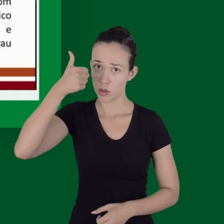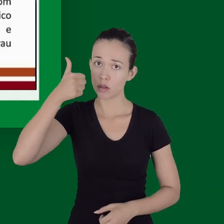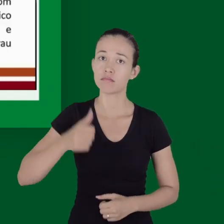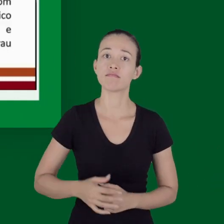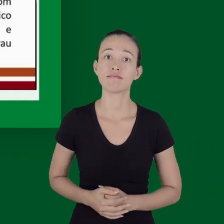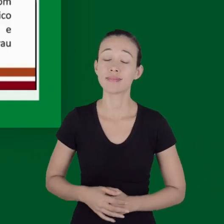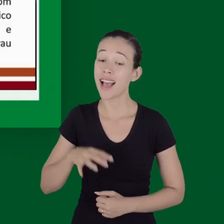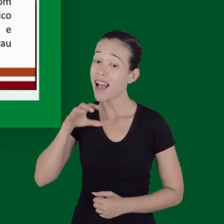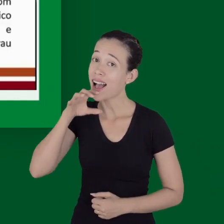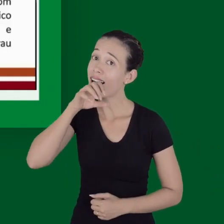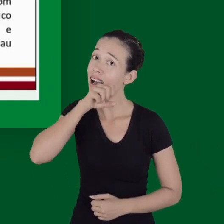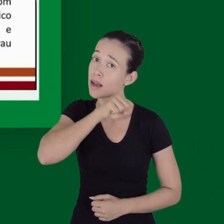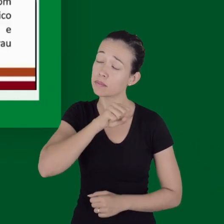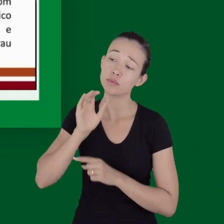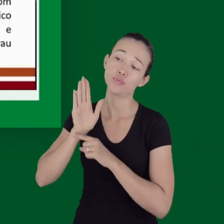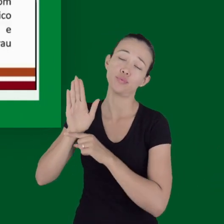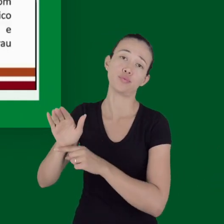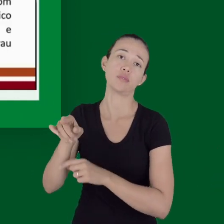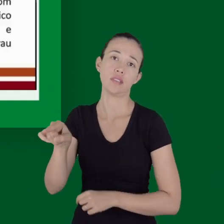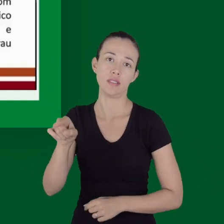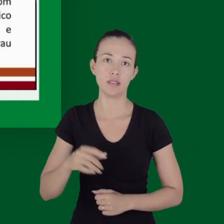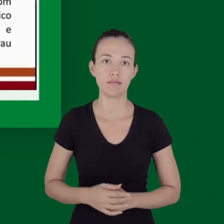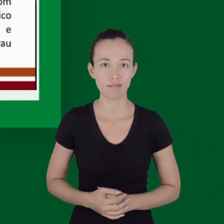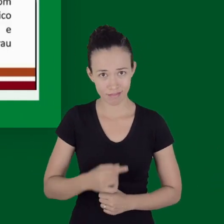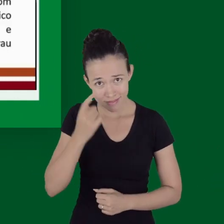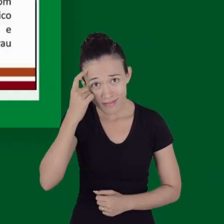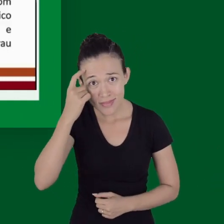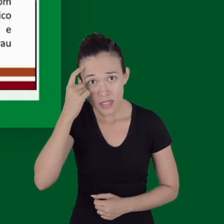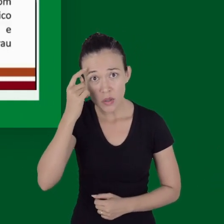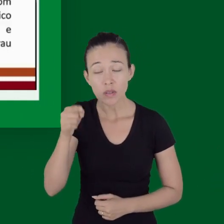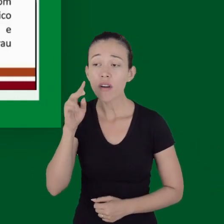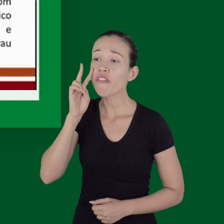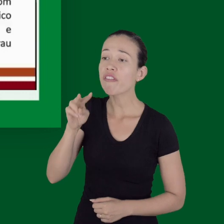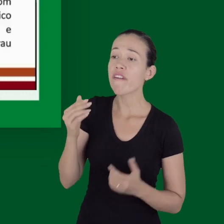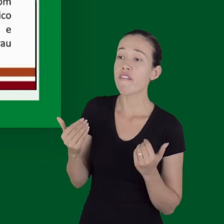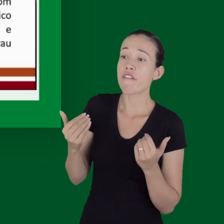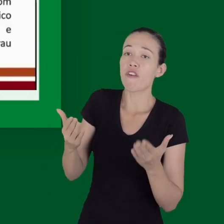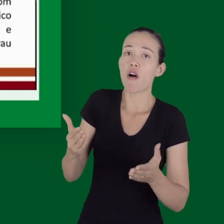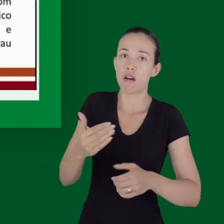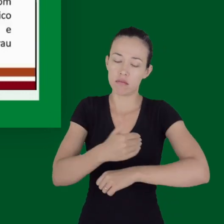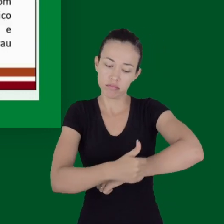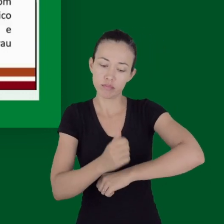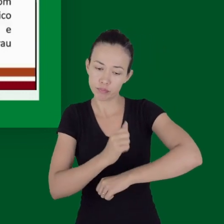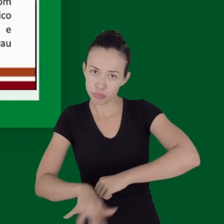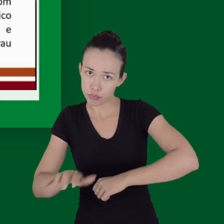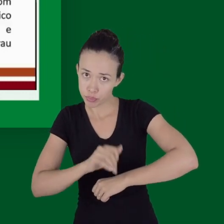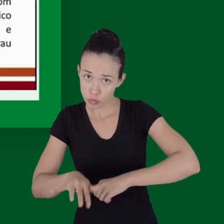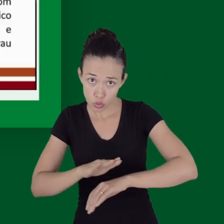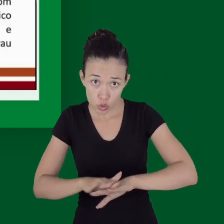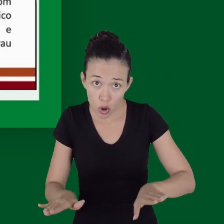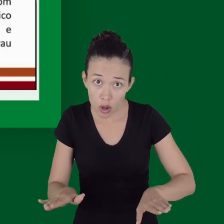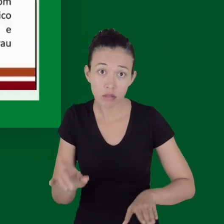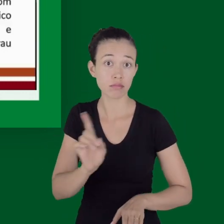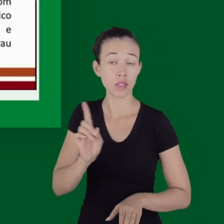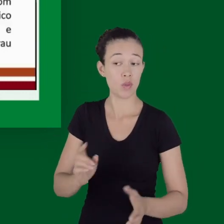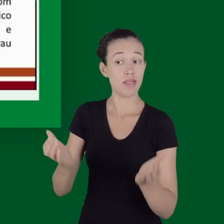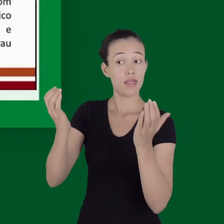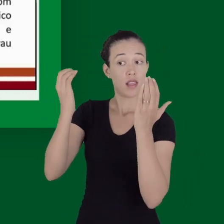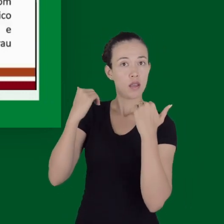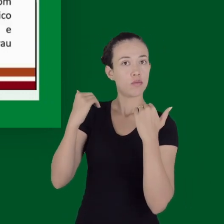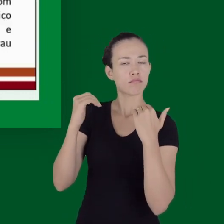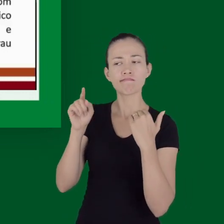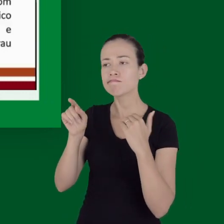os pacientes com fratura pélvica e choque hemorrágico sejam submetidos a fechamento e estabilização o mais cedo possível. Então, sempre